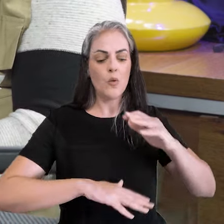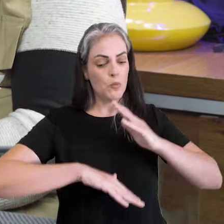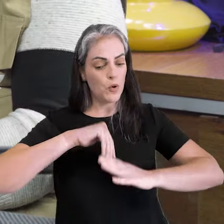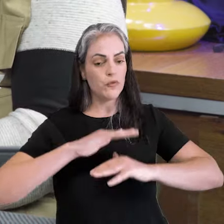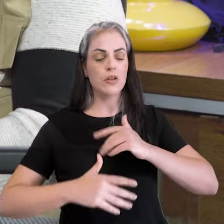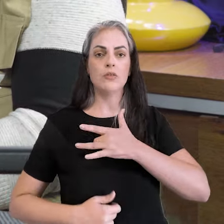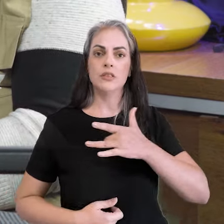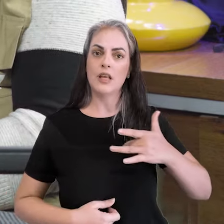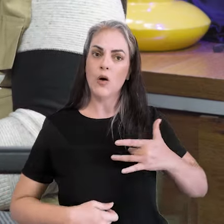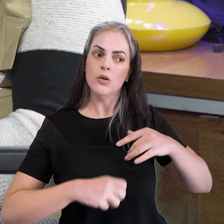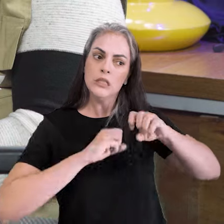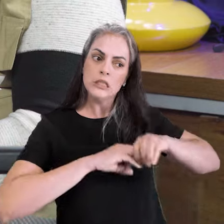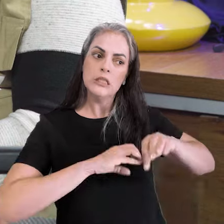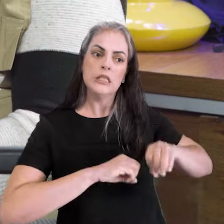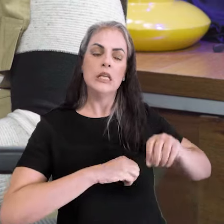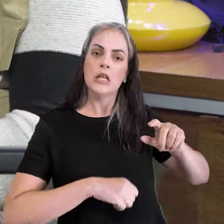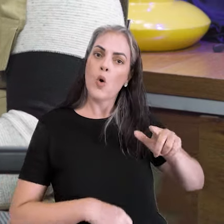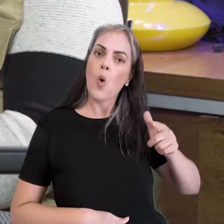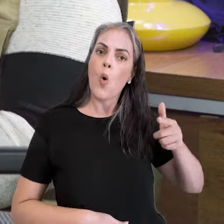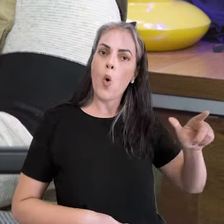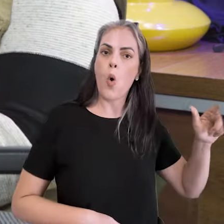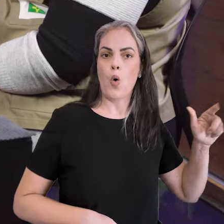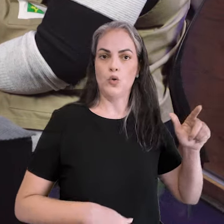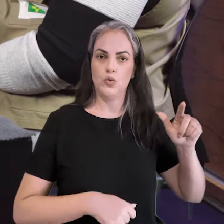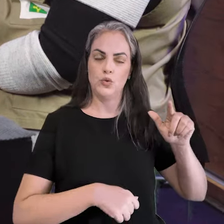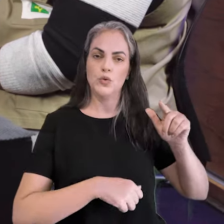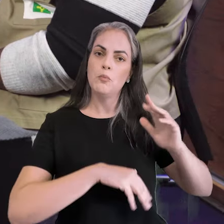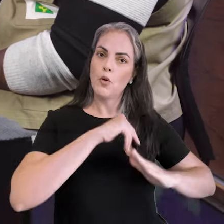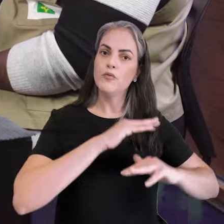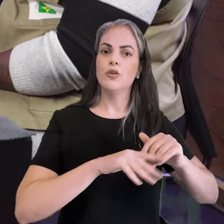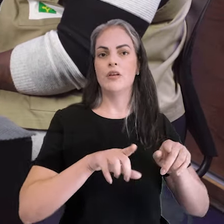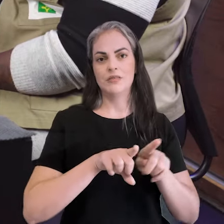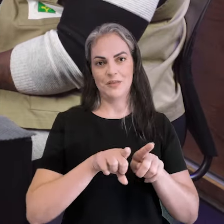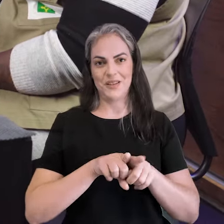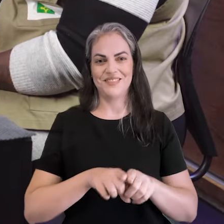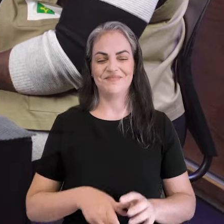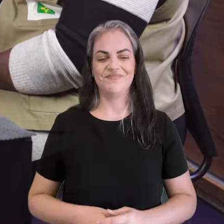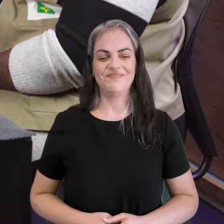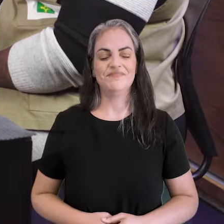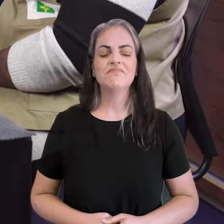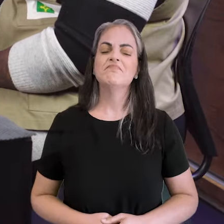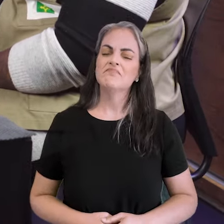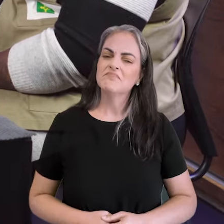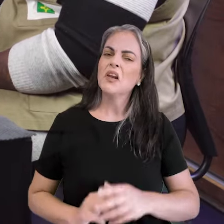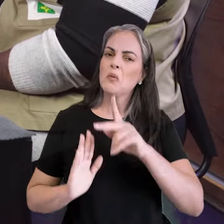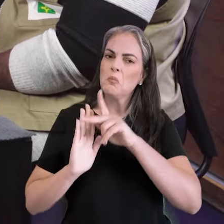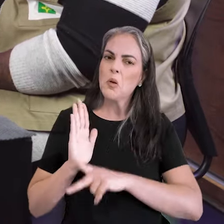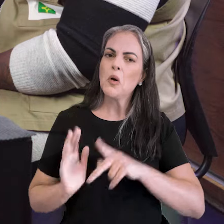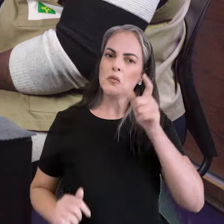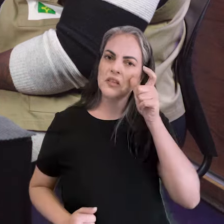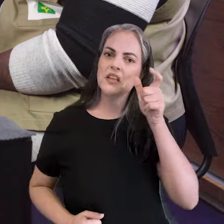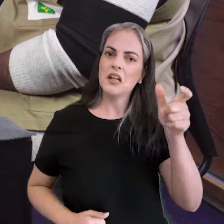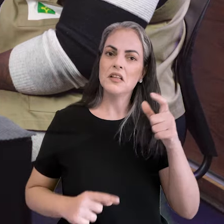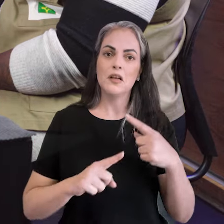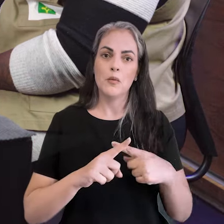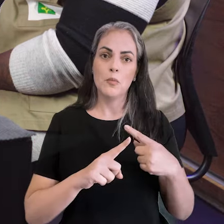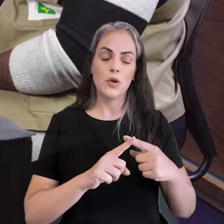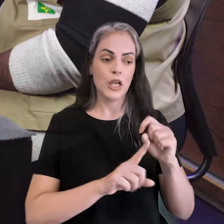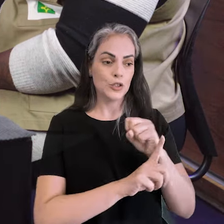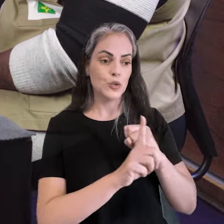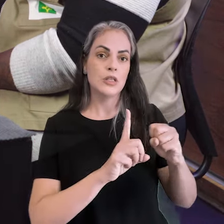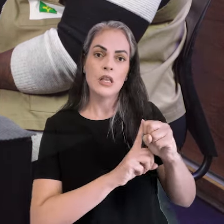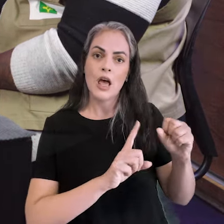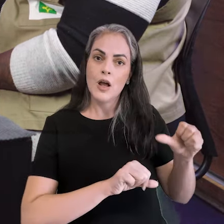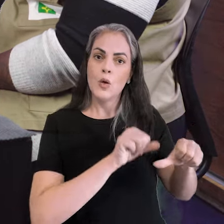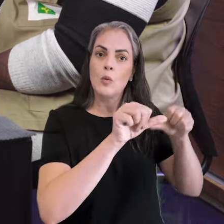formando as próximas gerações de trabalhadores de saúde. Eu acho que o interessante também desse programa é que ele vai se atualizando conforme a sociedade também